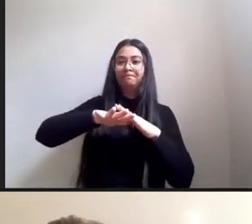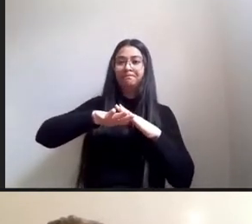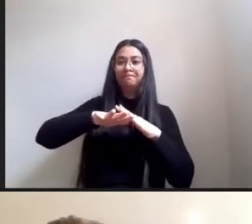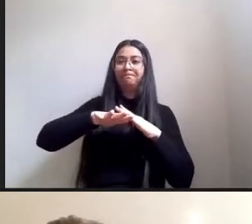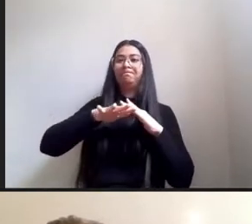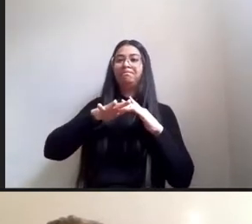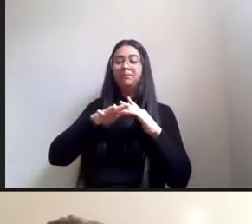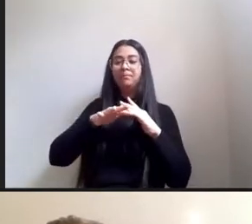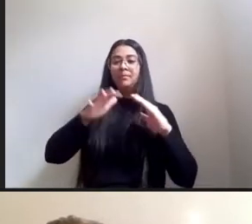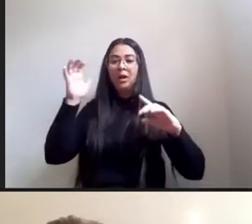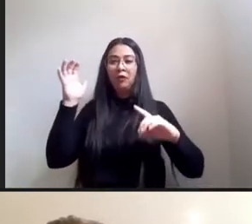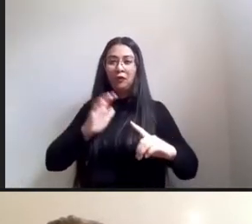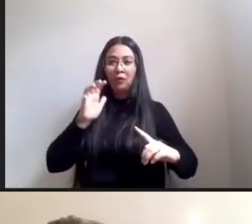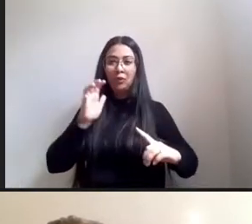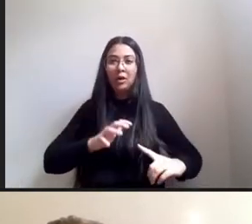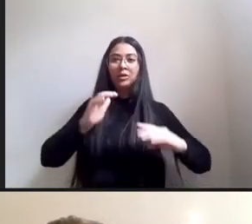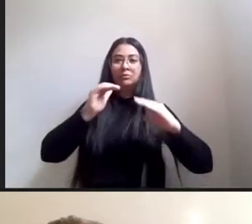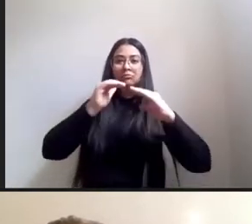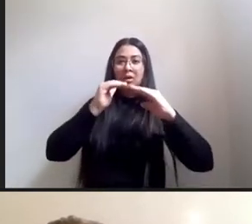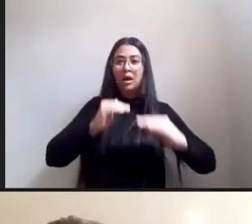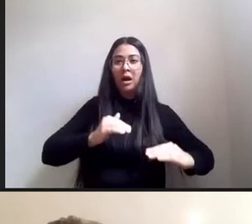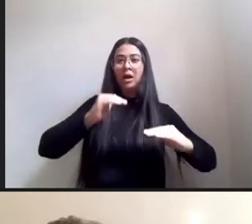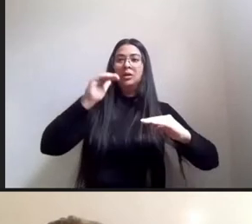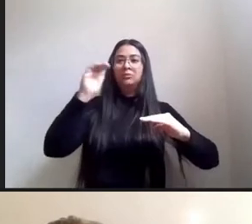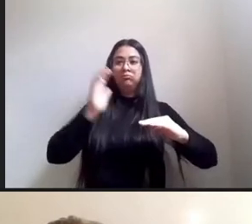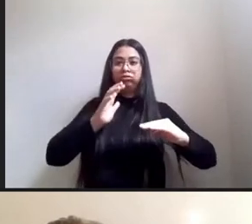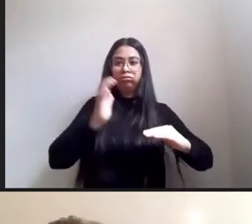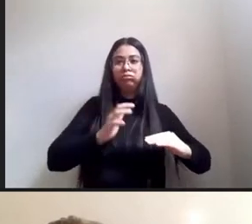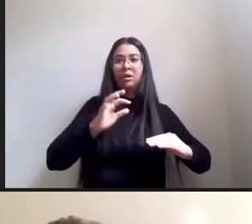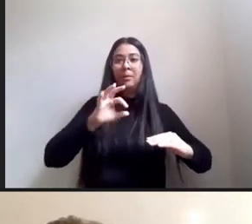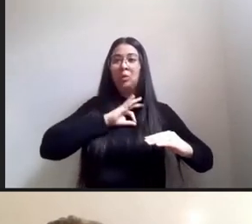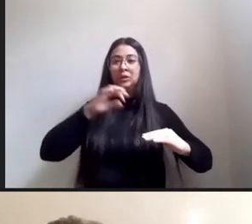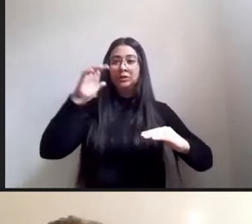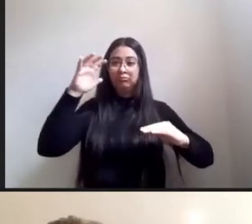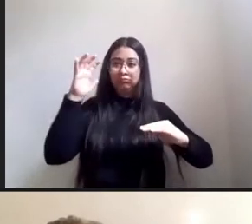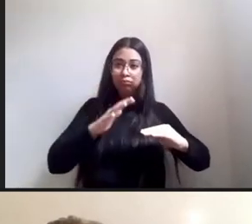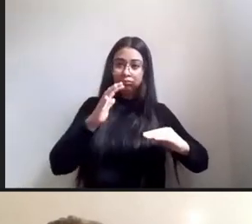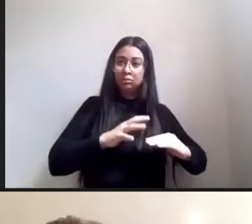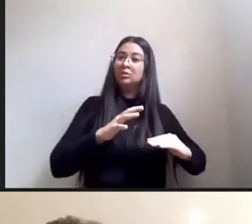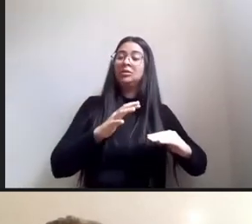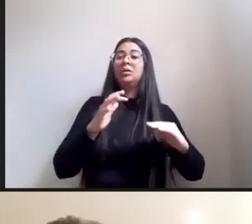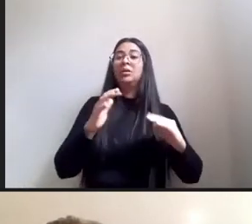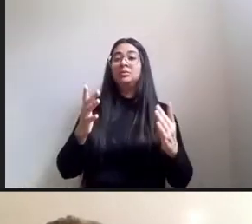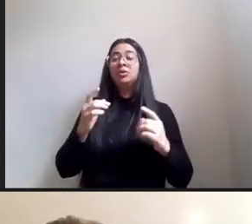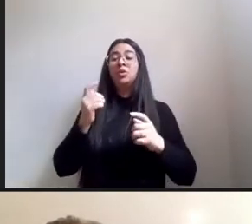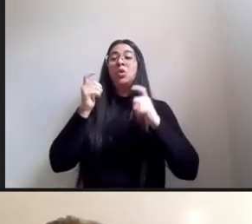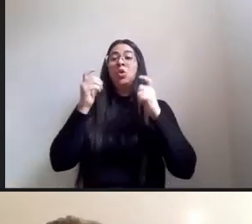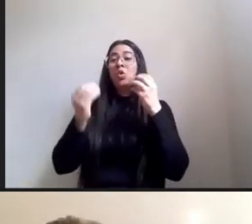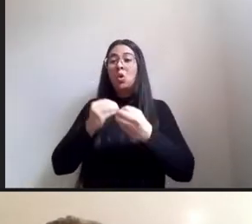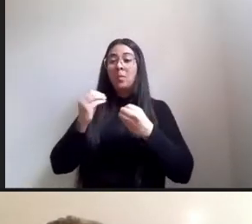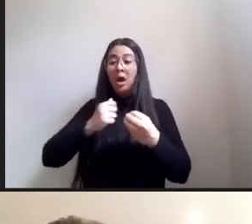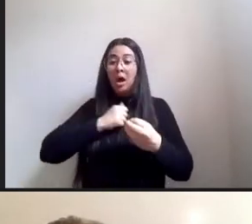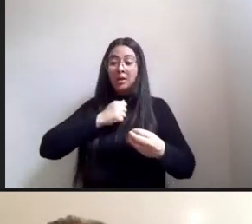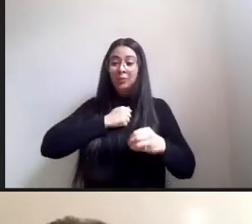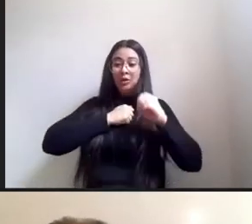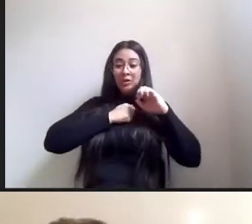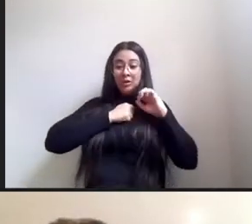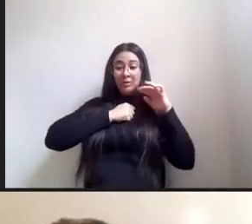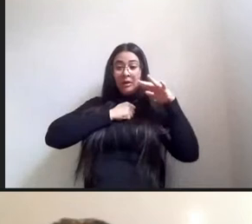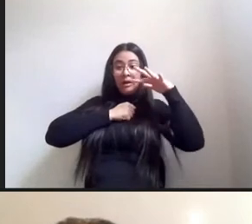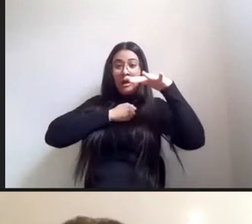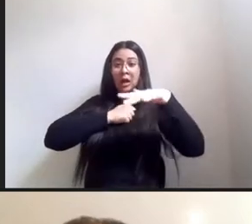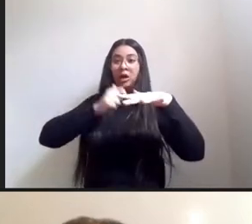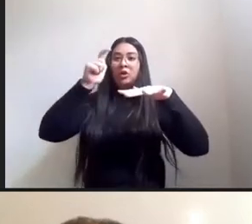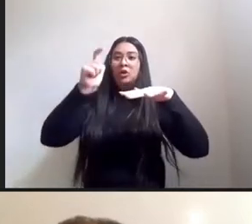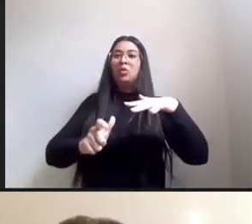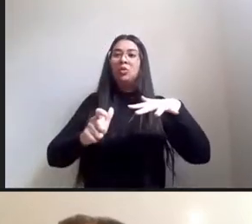medida a antropologia tem reproduzido lugares de privilégio também assim né e os privilegiados